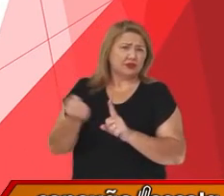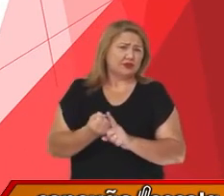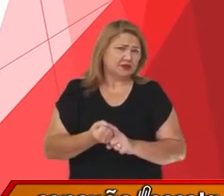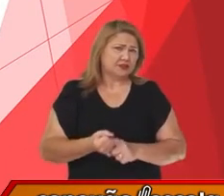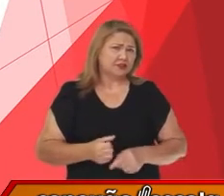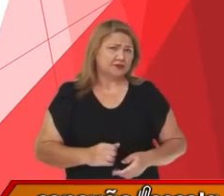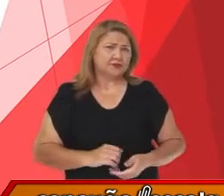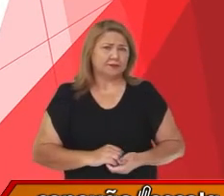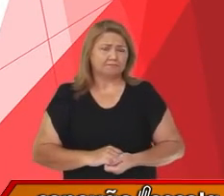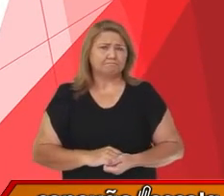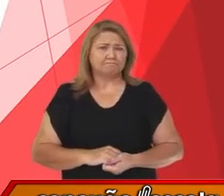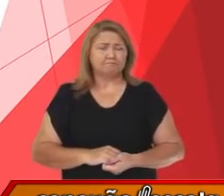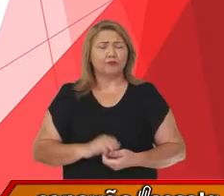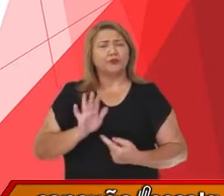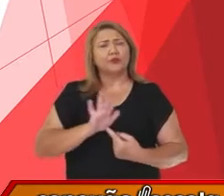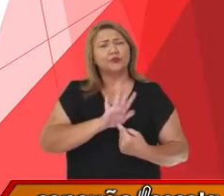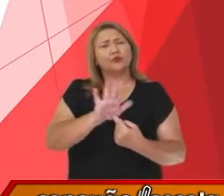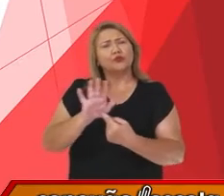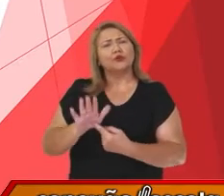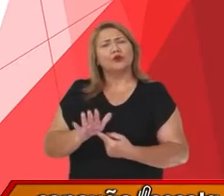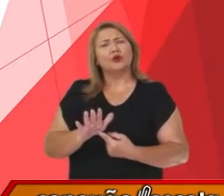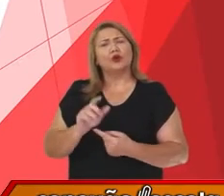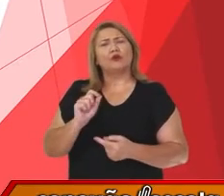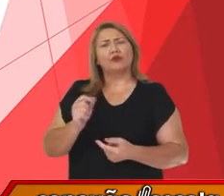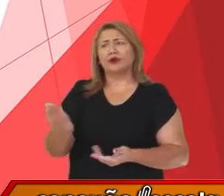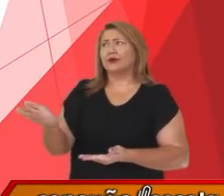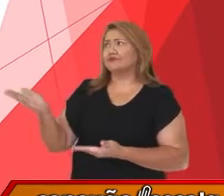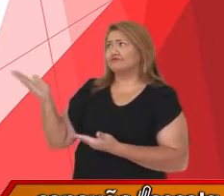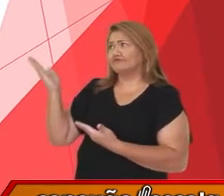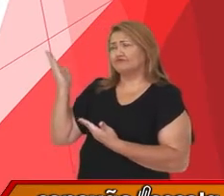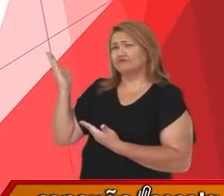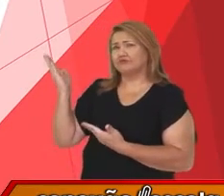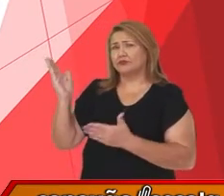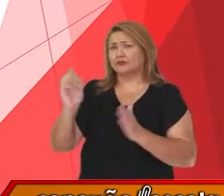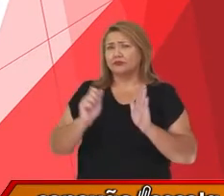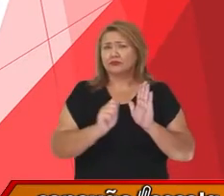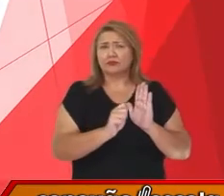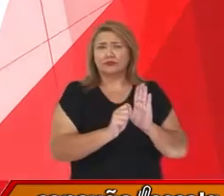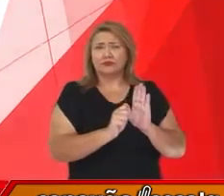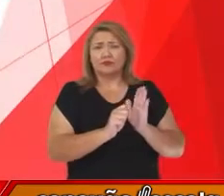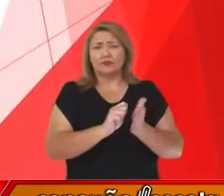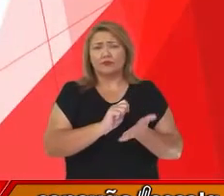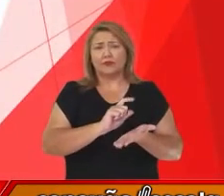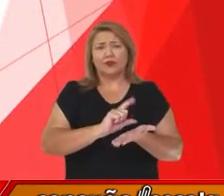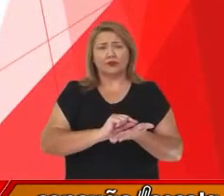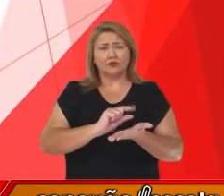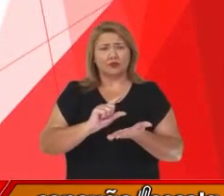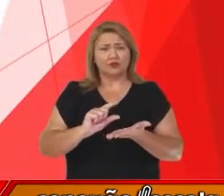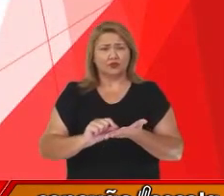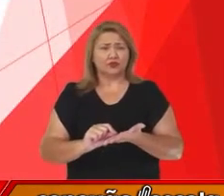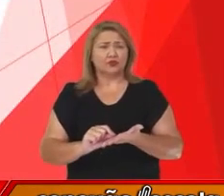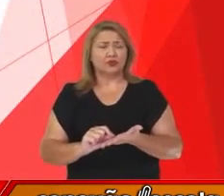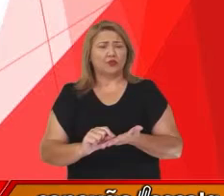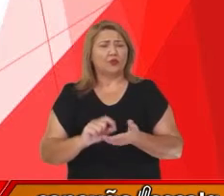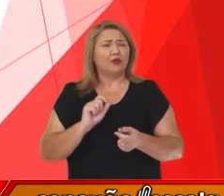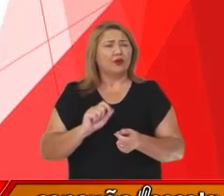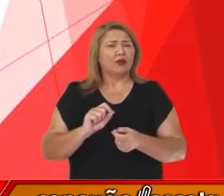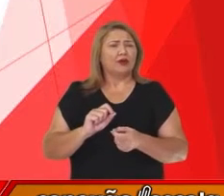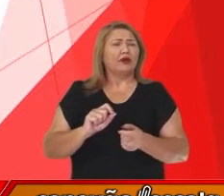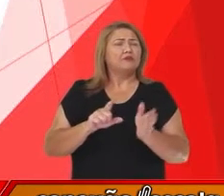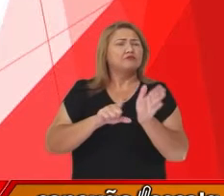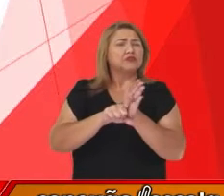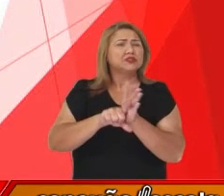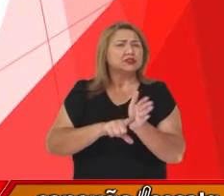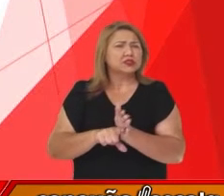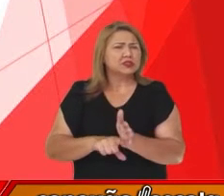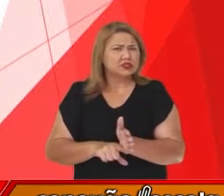Vou apresentar para vocês aqui agora um artigo, os resultados, na